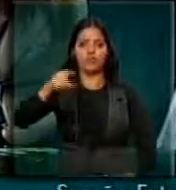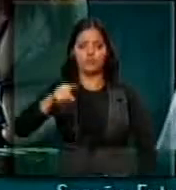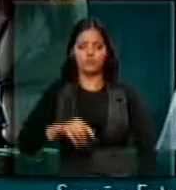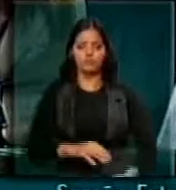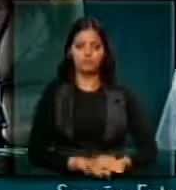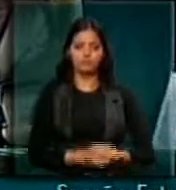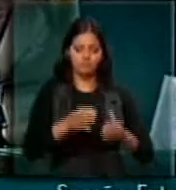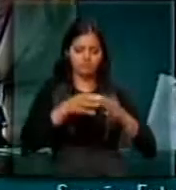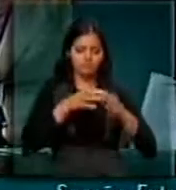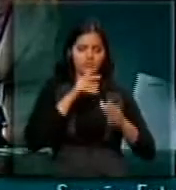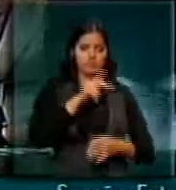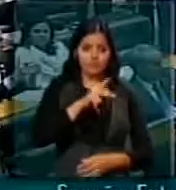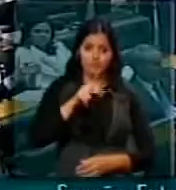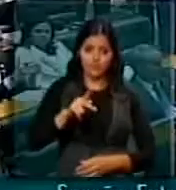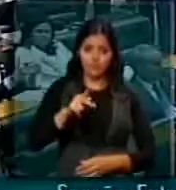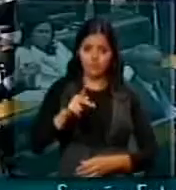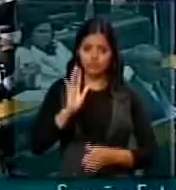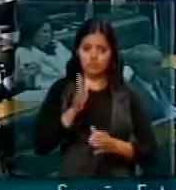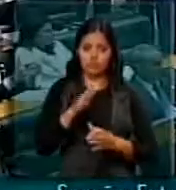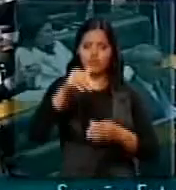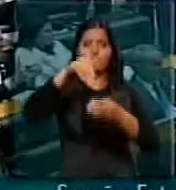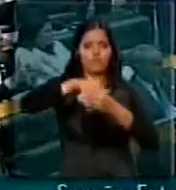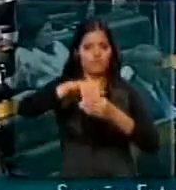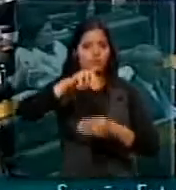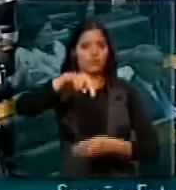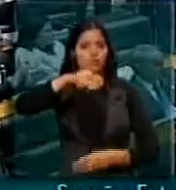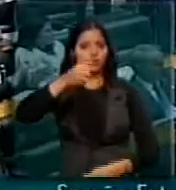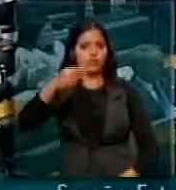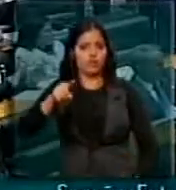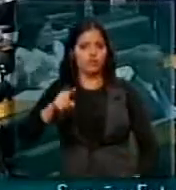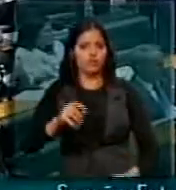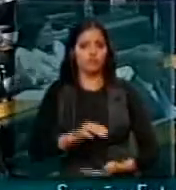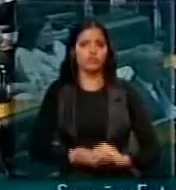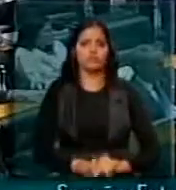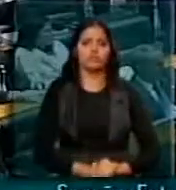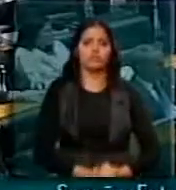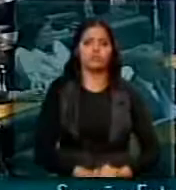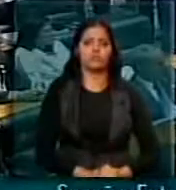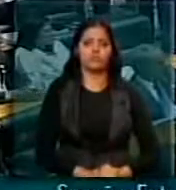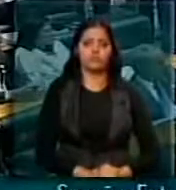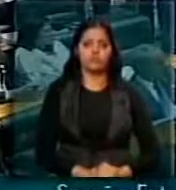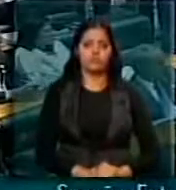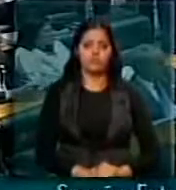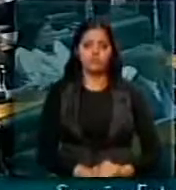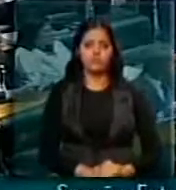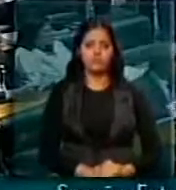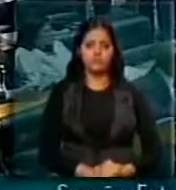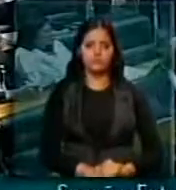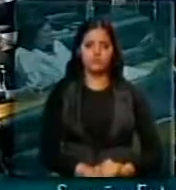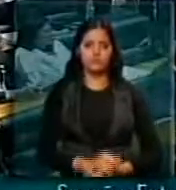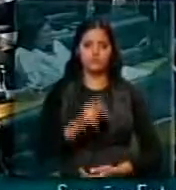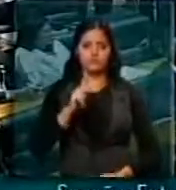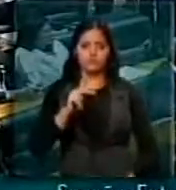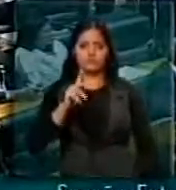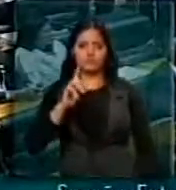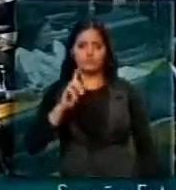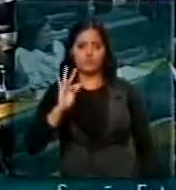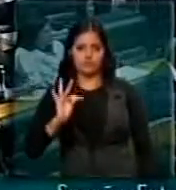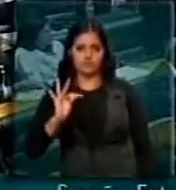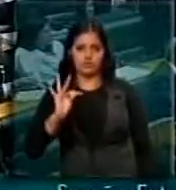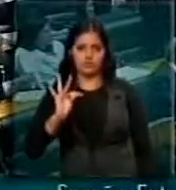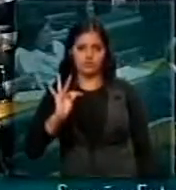O Partido Progressista já orientou o voto... Não. Falta escrever ali. PP. PDT, presidente.